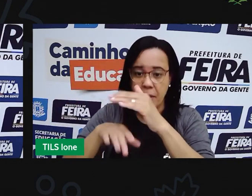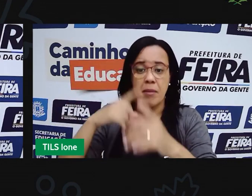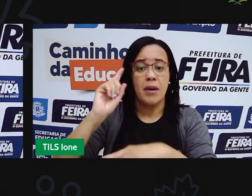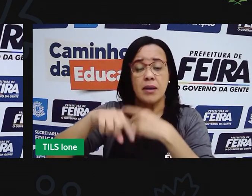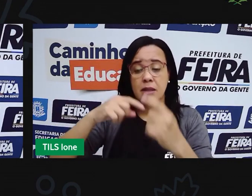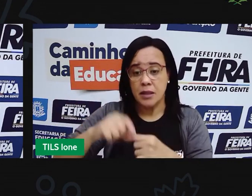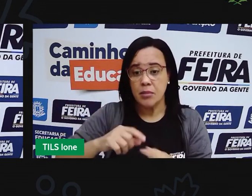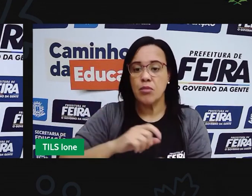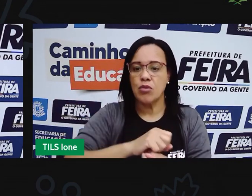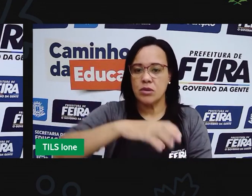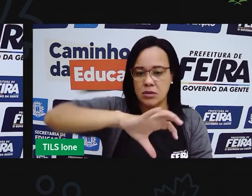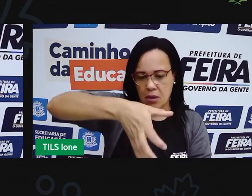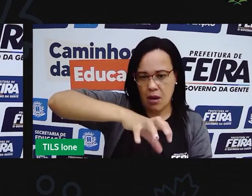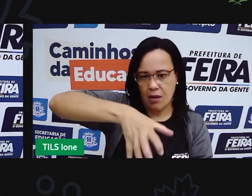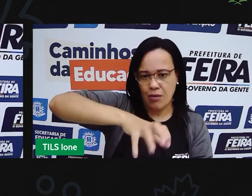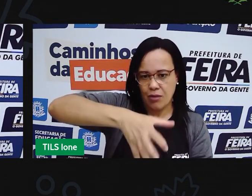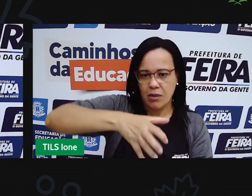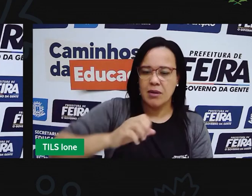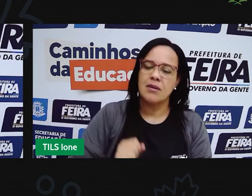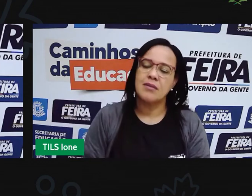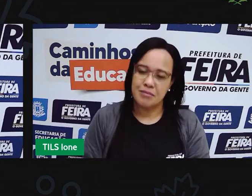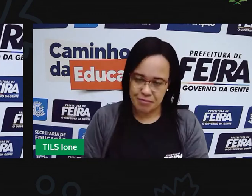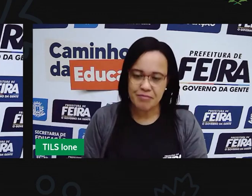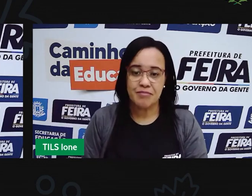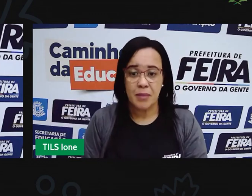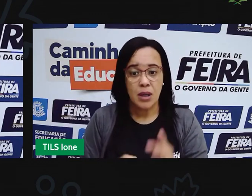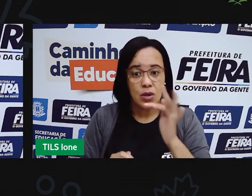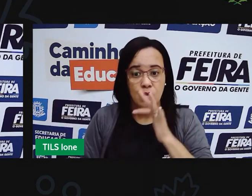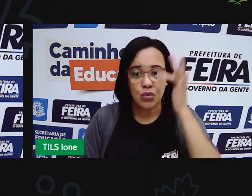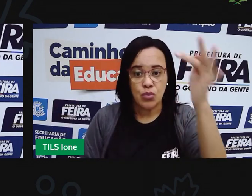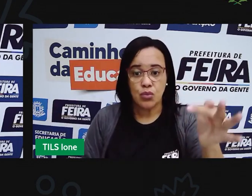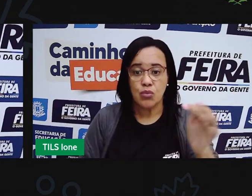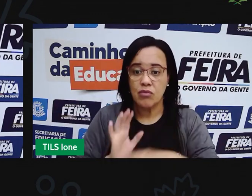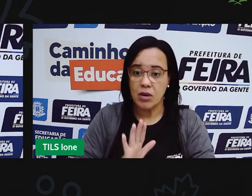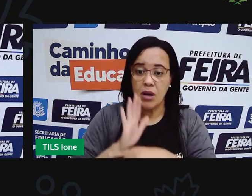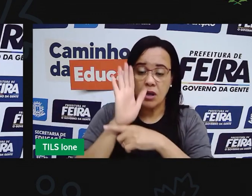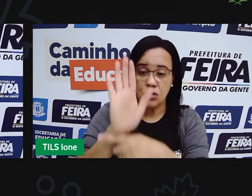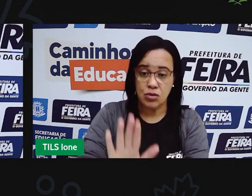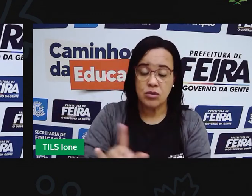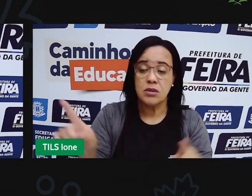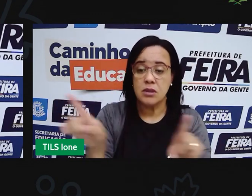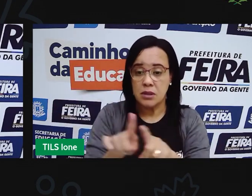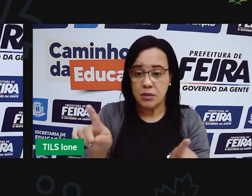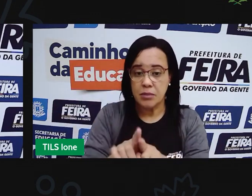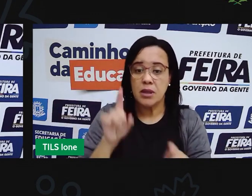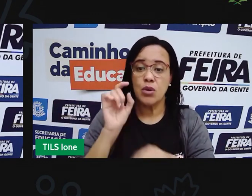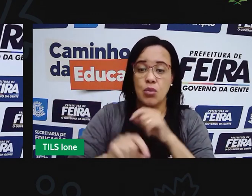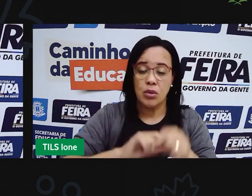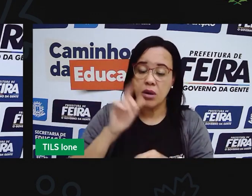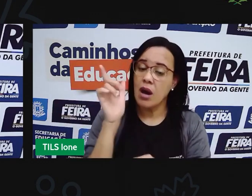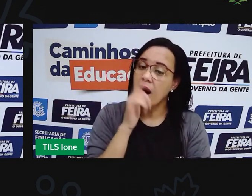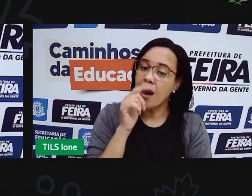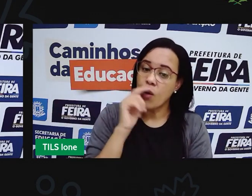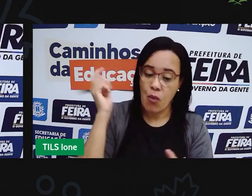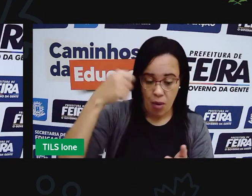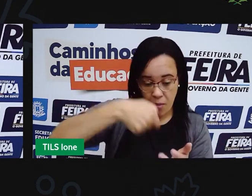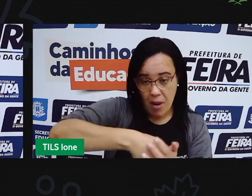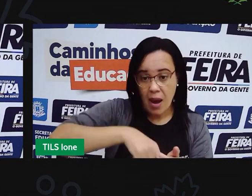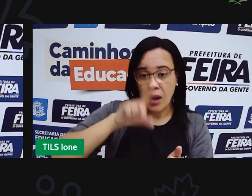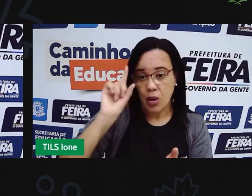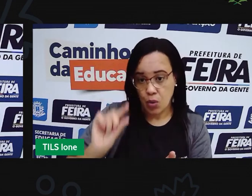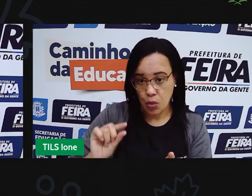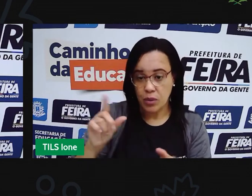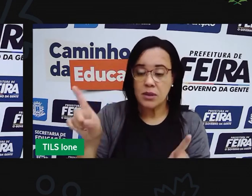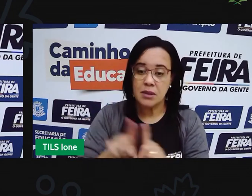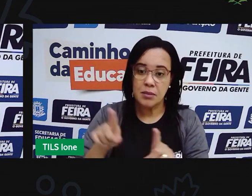que vai impactar nos valores reais do dinheiro que a gente paga por aquela água que a gente está consumindo.